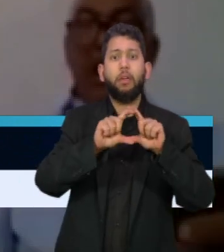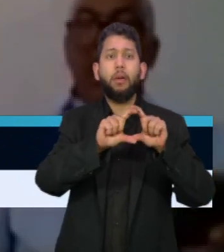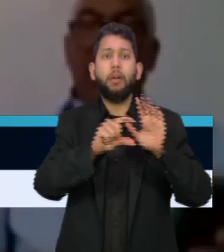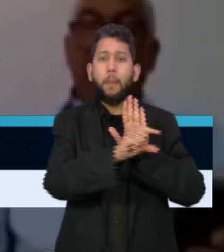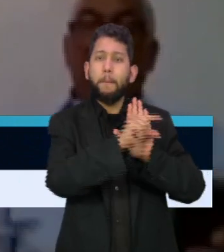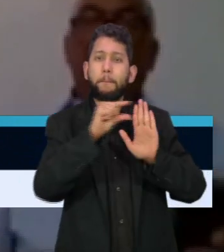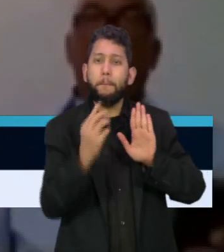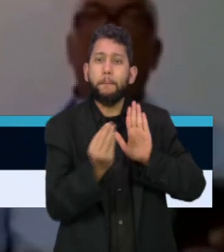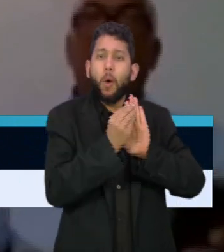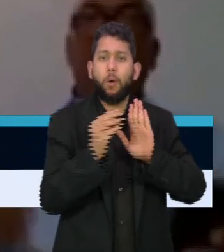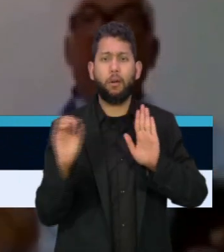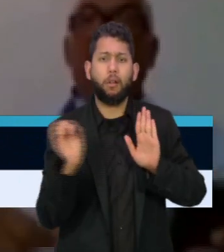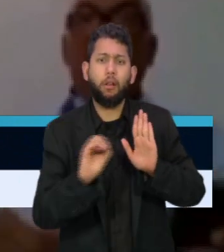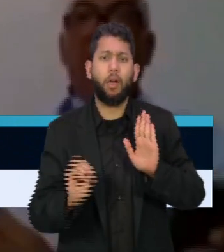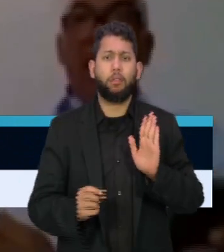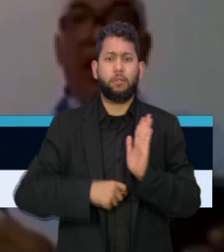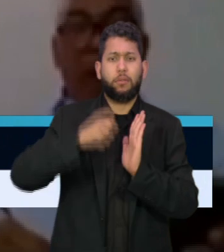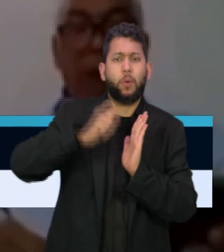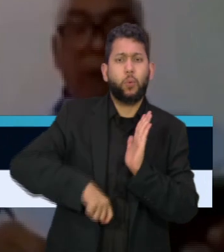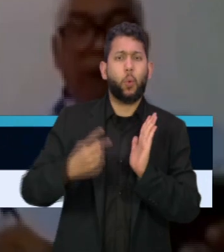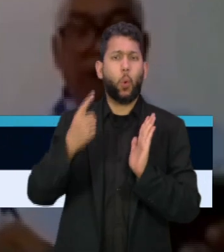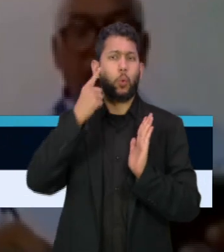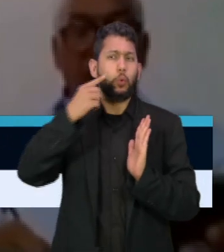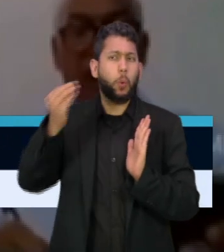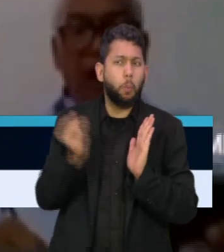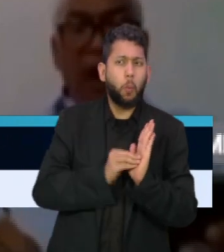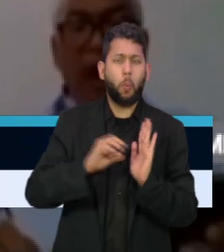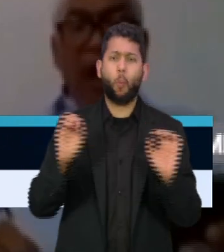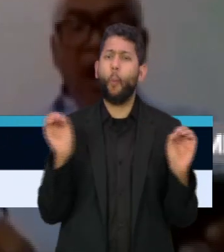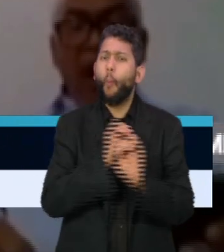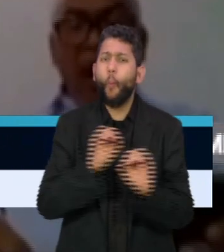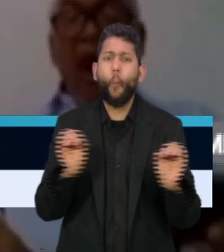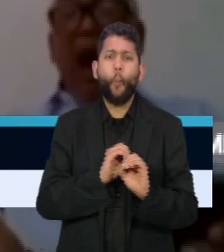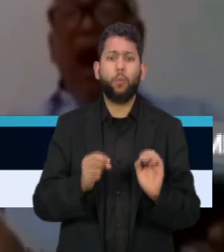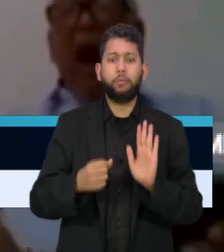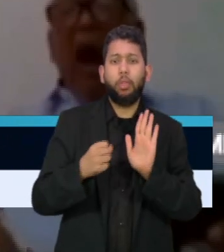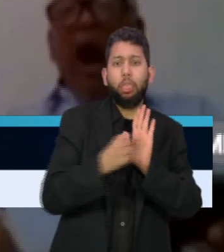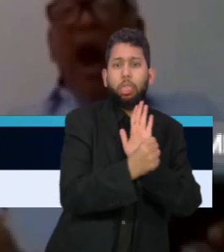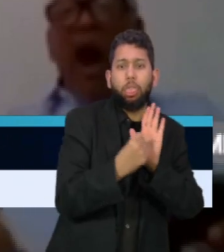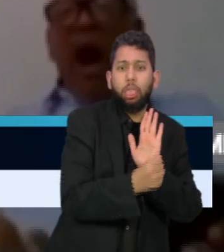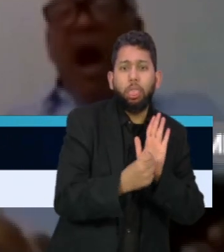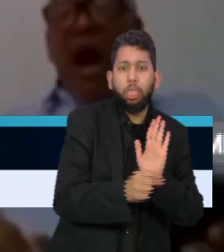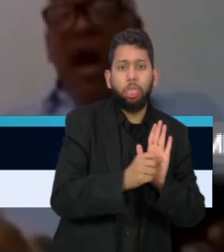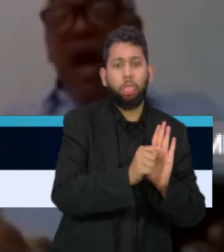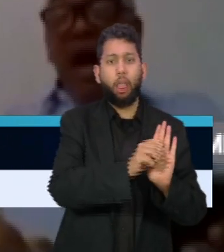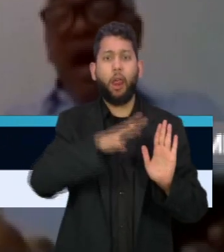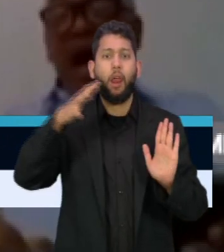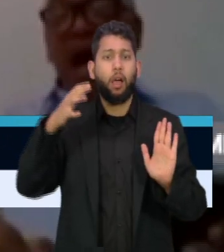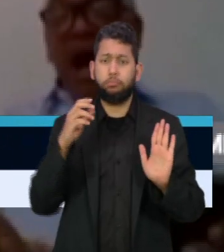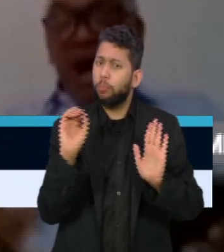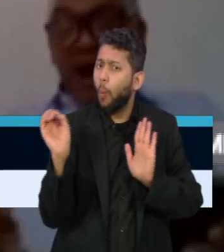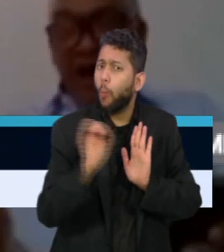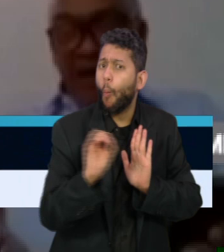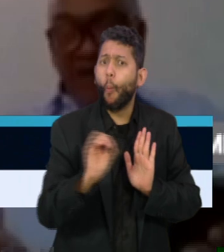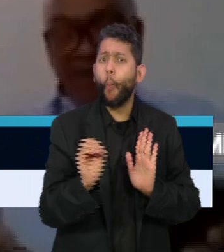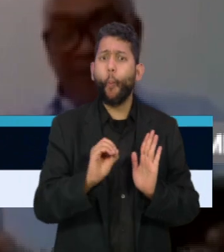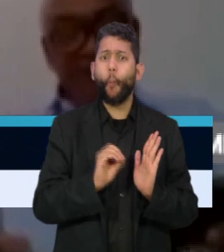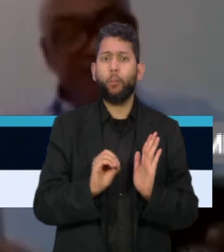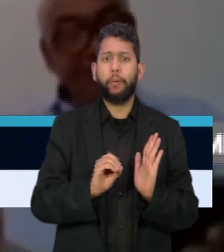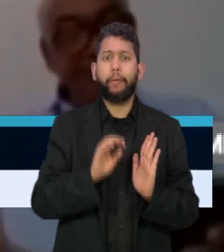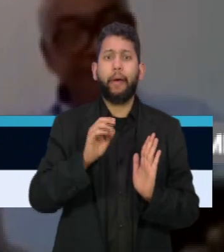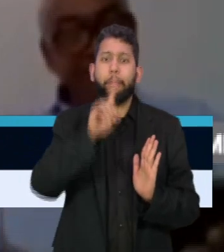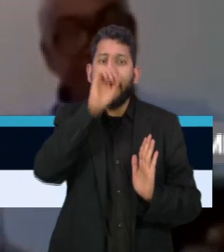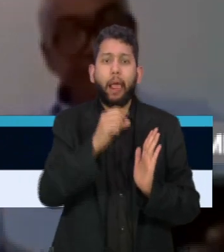visual, não tinha data, assinatura, não tinha destaques em grifados, com marca